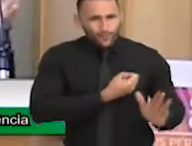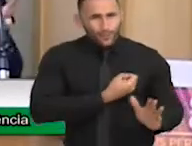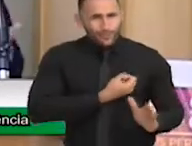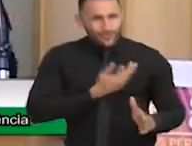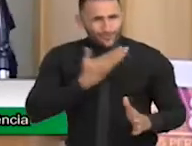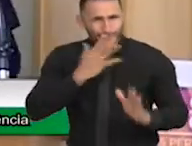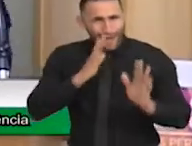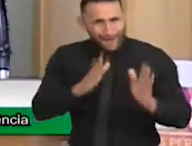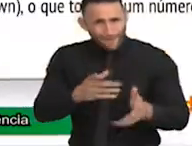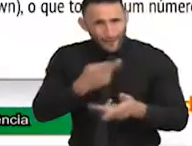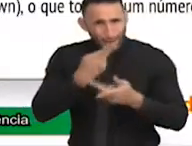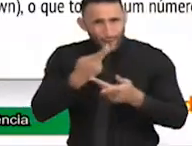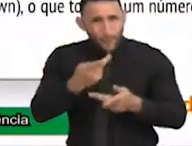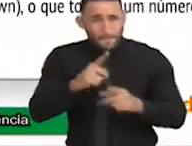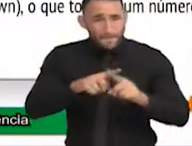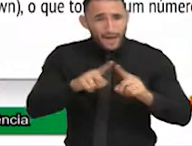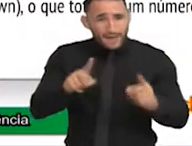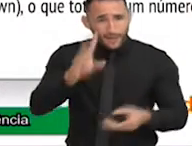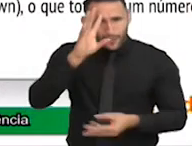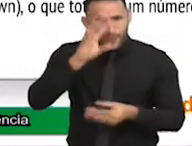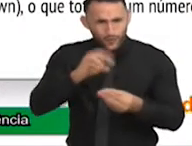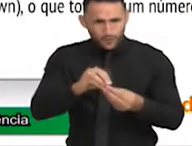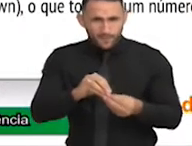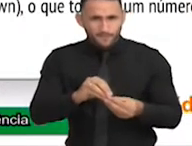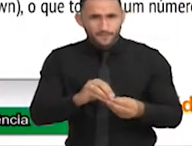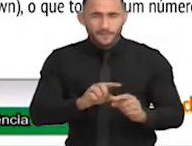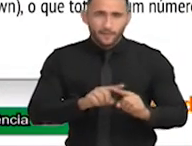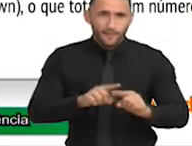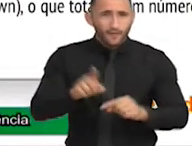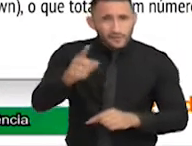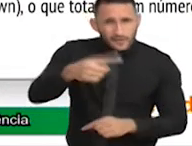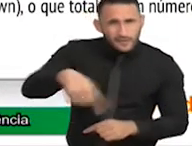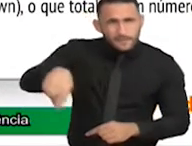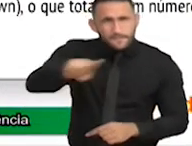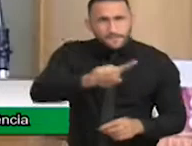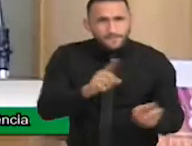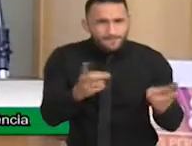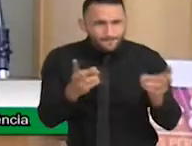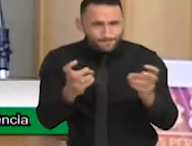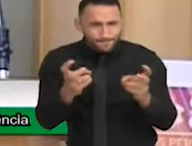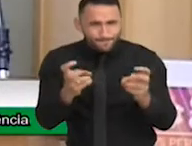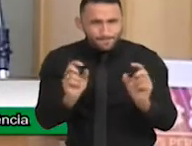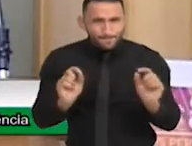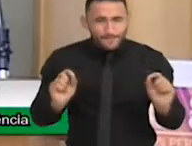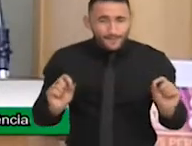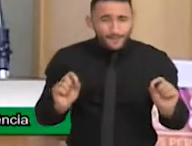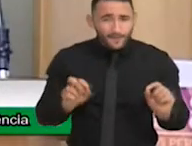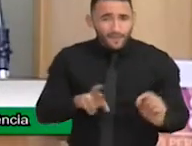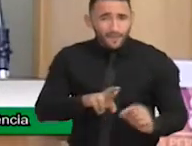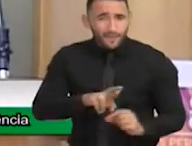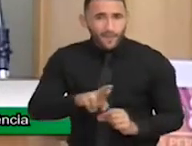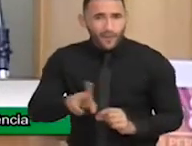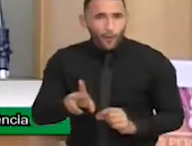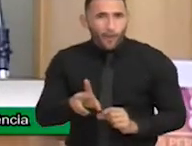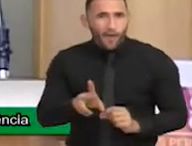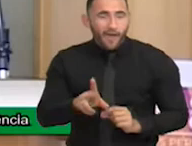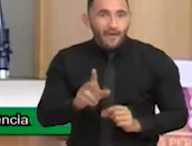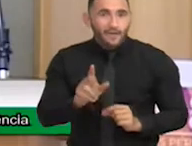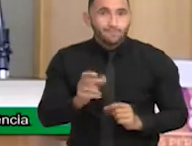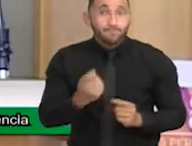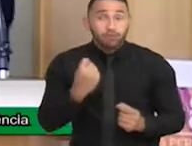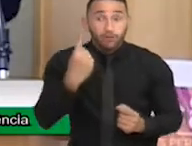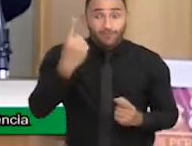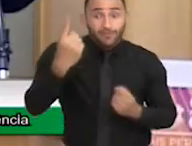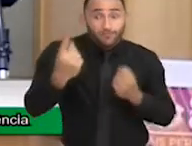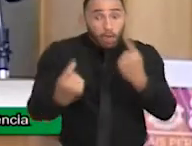em números, mas eu também resumi alguns para vocês verem que nós não estamos falando de coisas raras, a